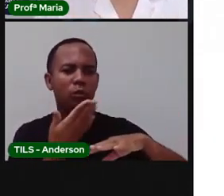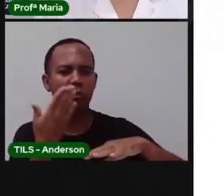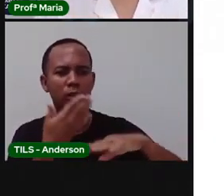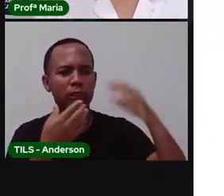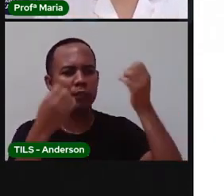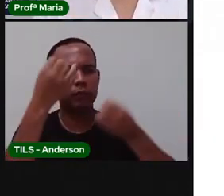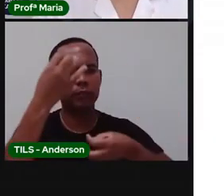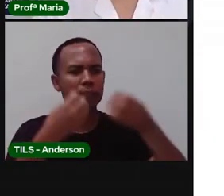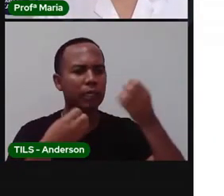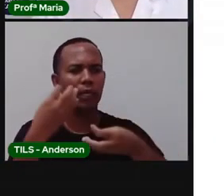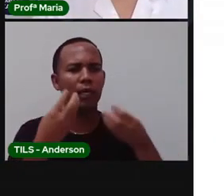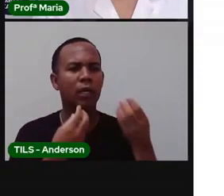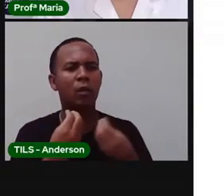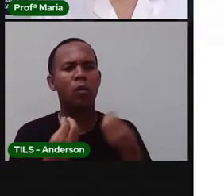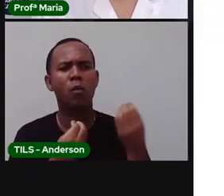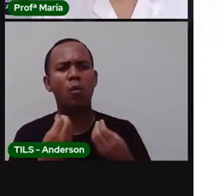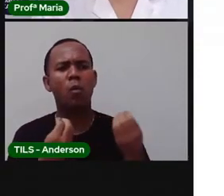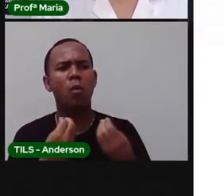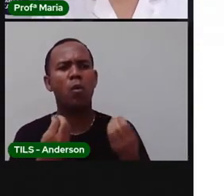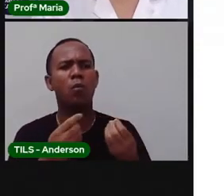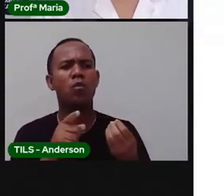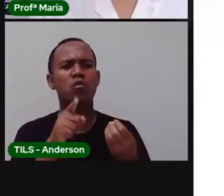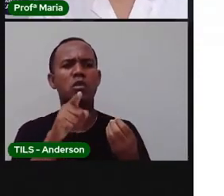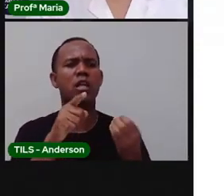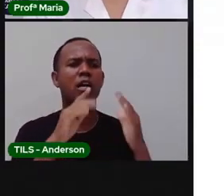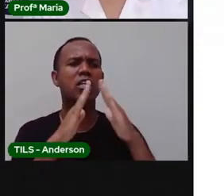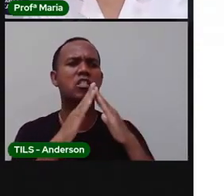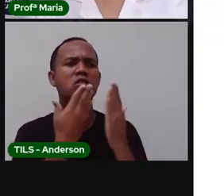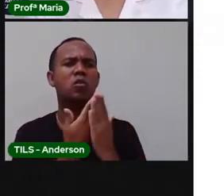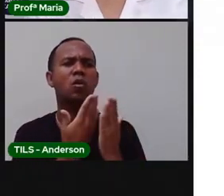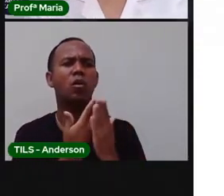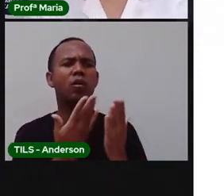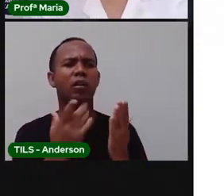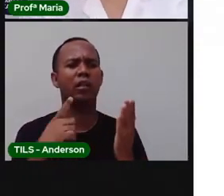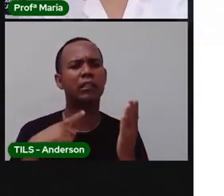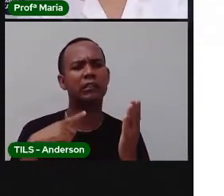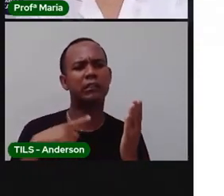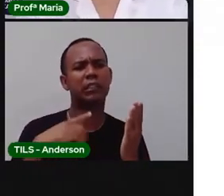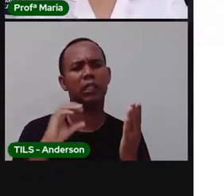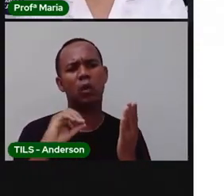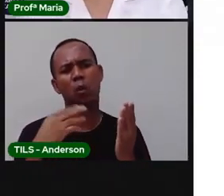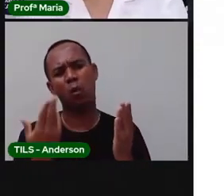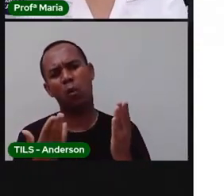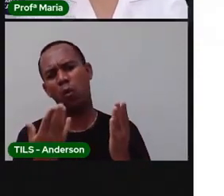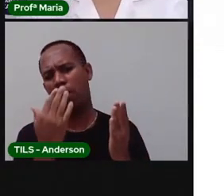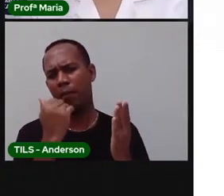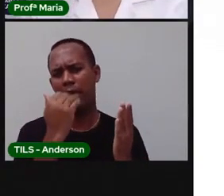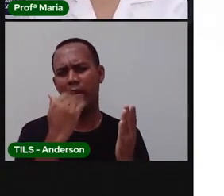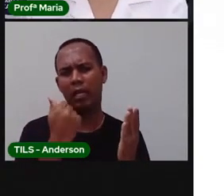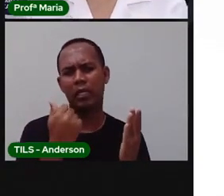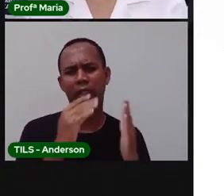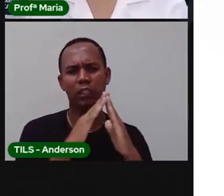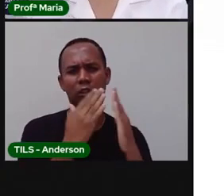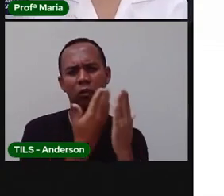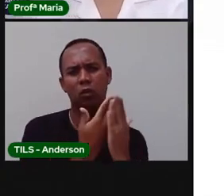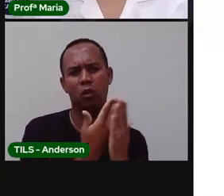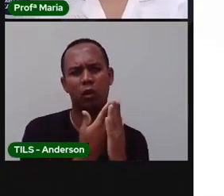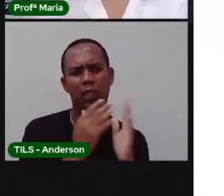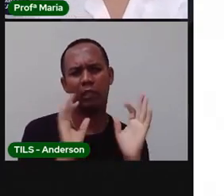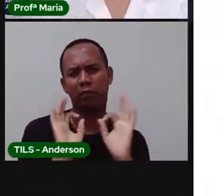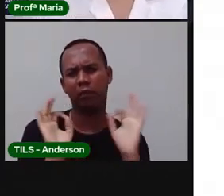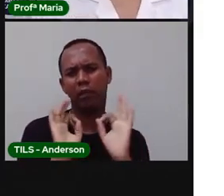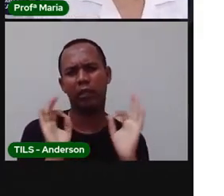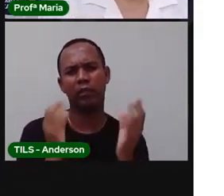de fato, está acontecendo na sua escola. O que que está chegando? Cadê a merenda escolar? Por que o prefeito não mandou a merenda